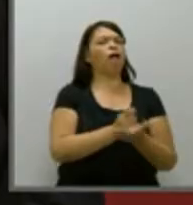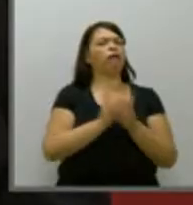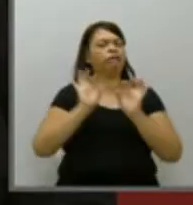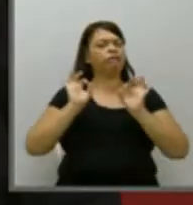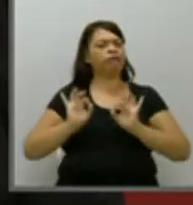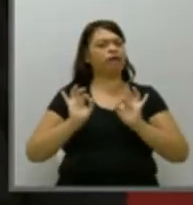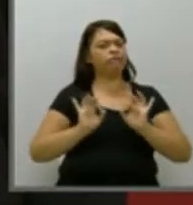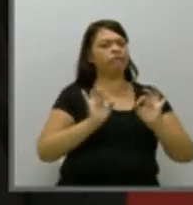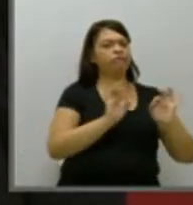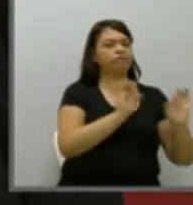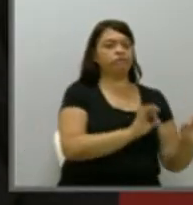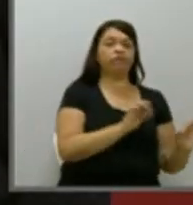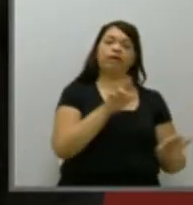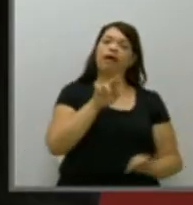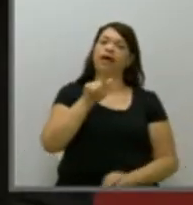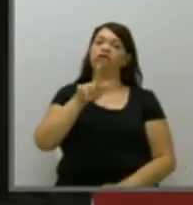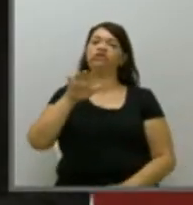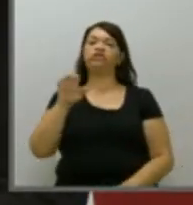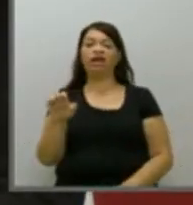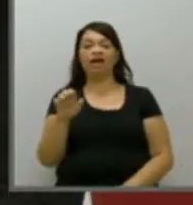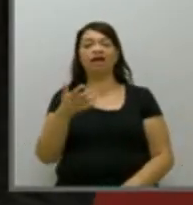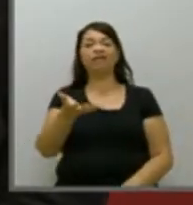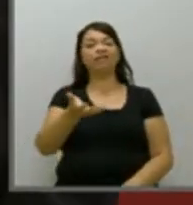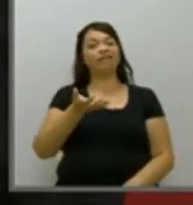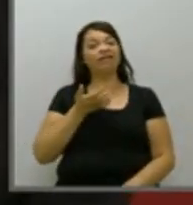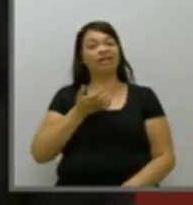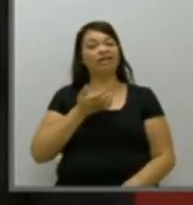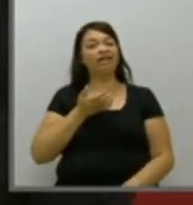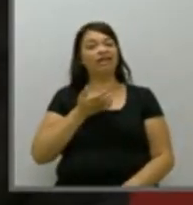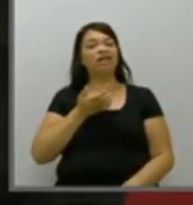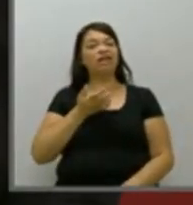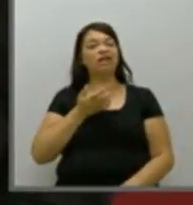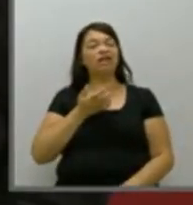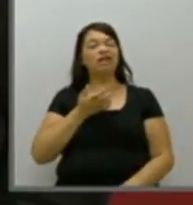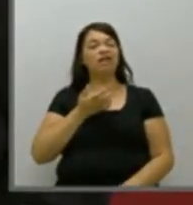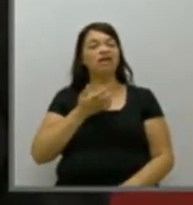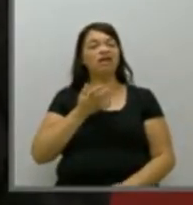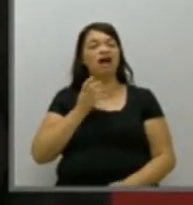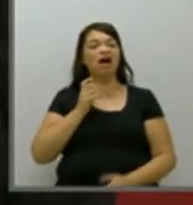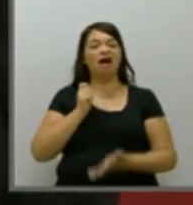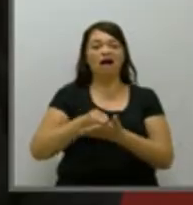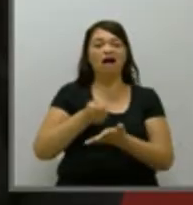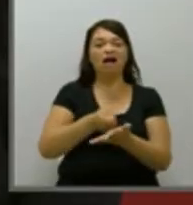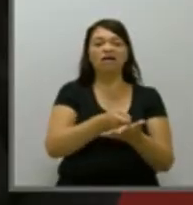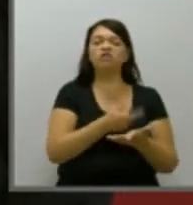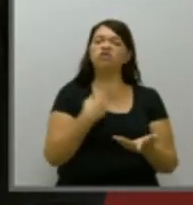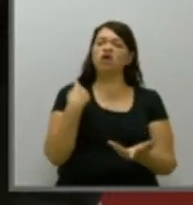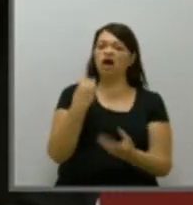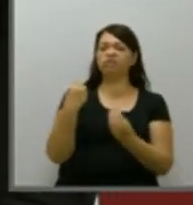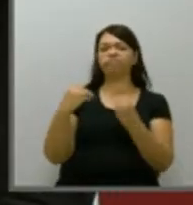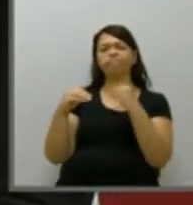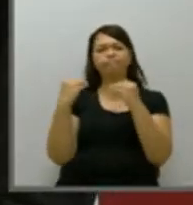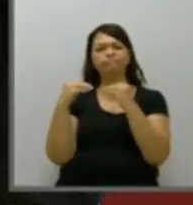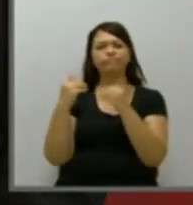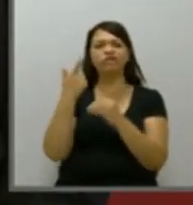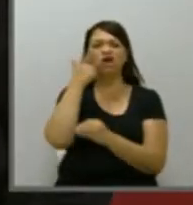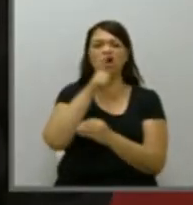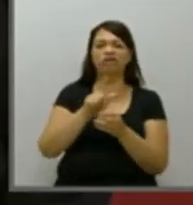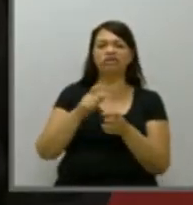a RGE queria cobrar a dívida toda de uma vez só e nós negociamos as dívidas.